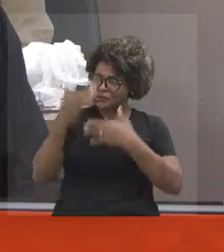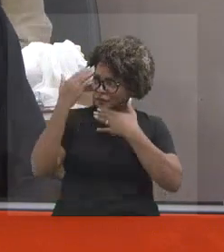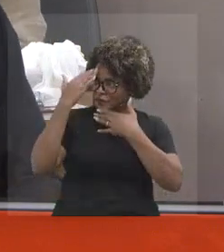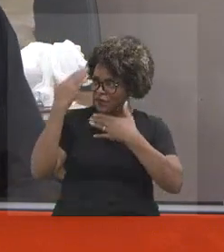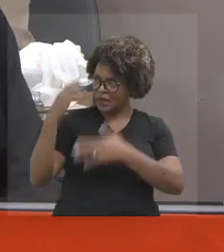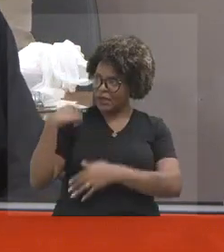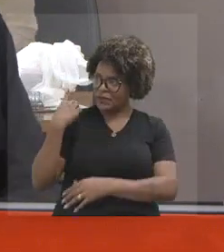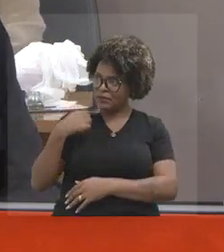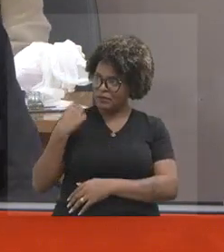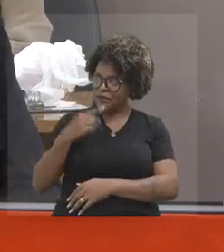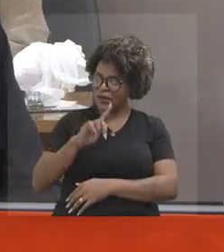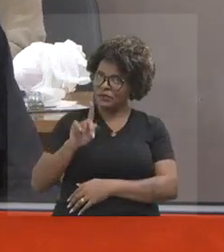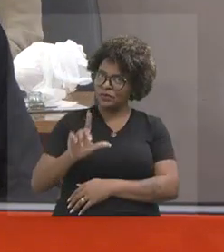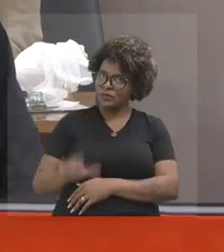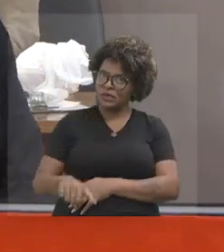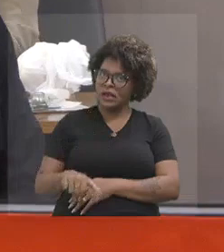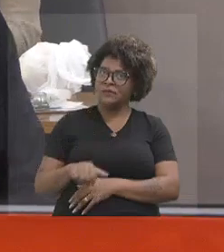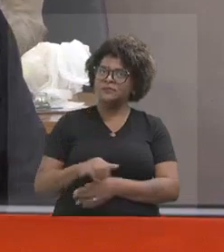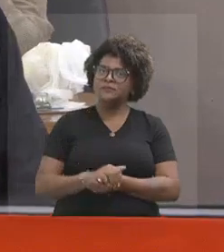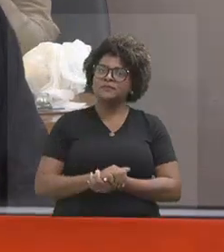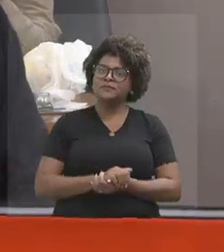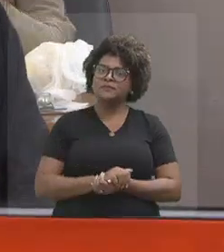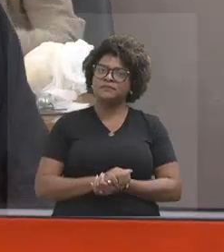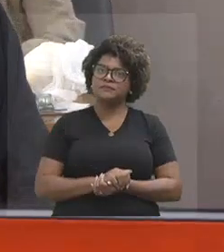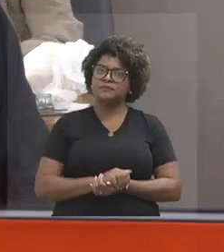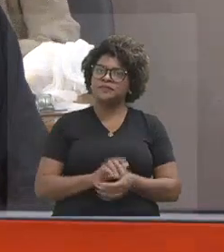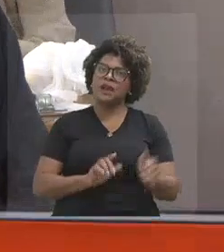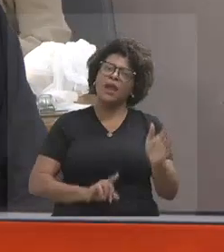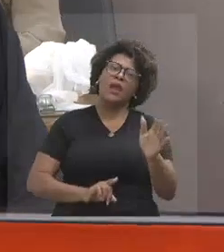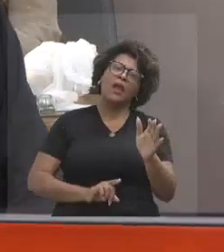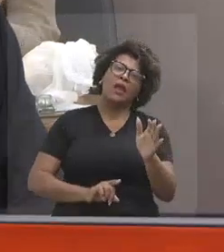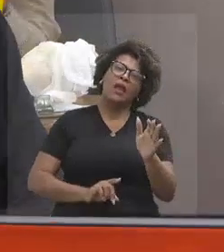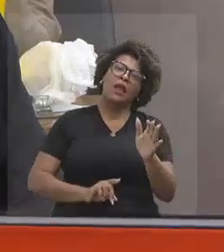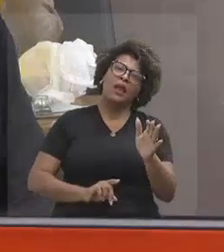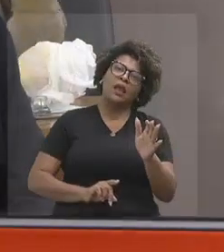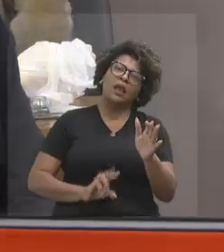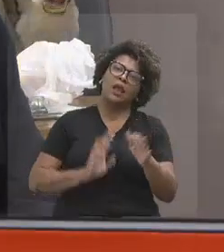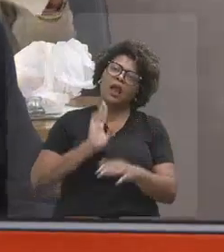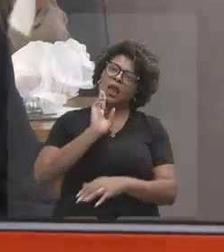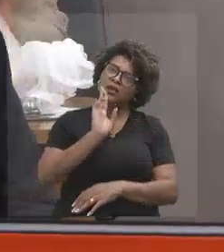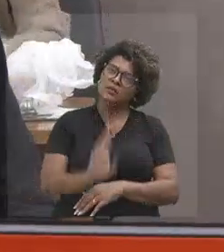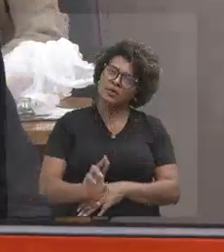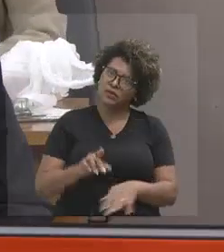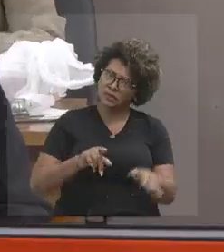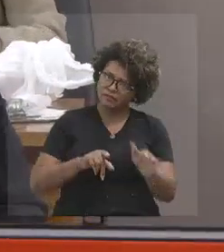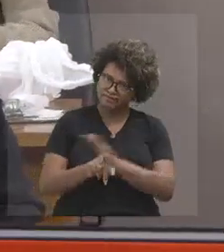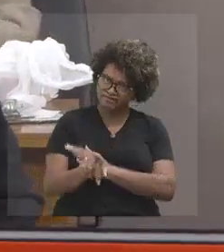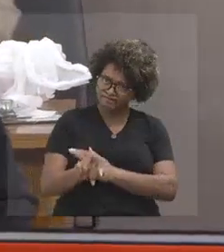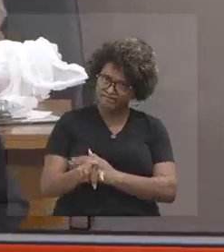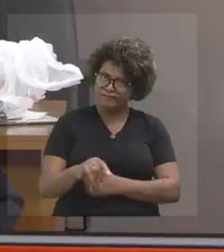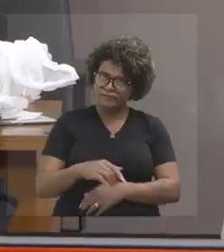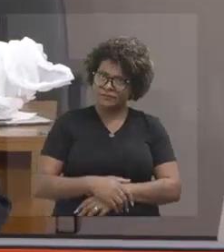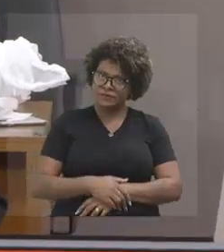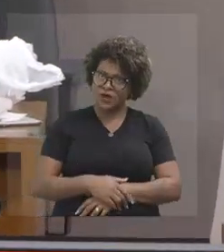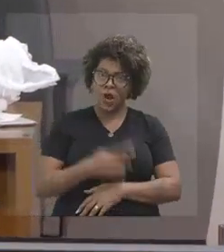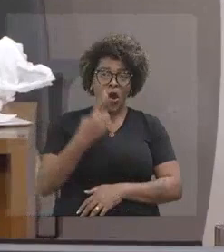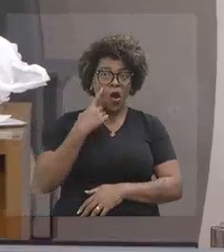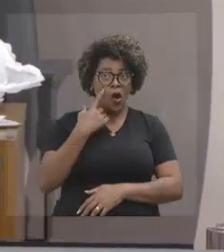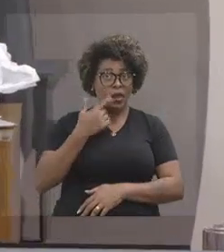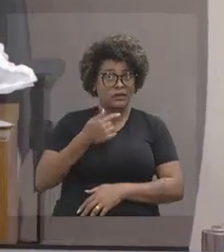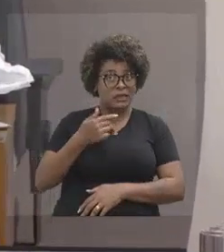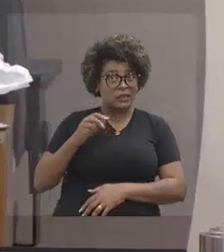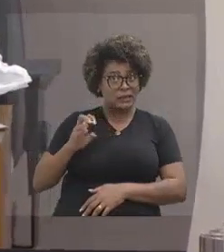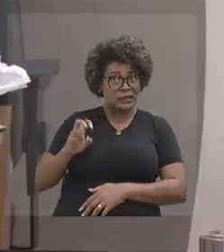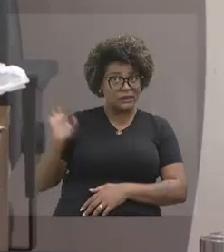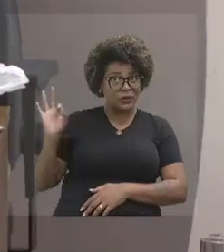Para responder sua pergunta, eu vou dizer o seguinte, 75% da